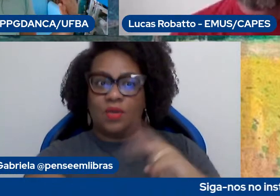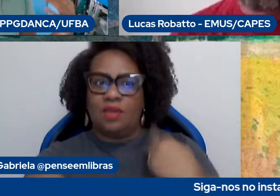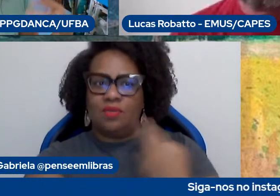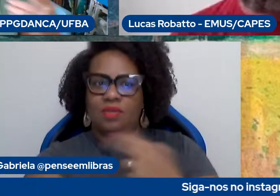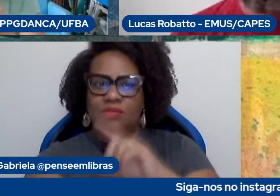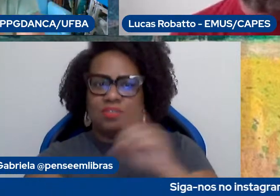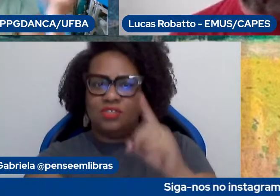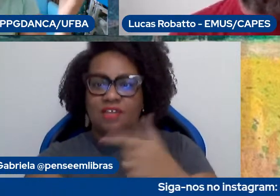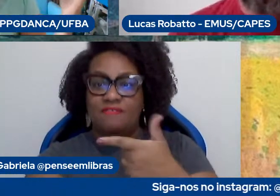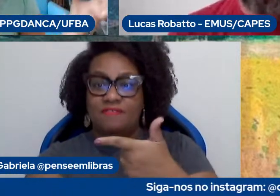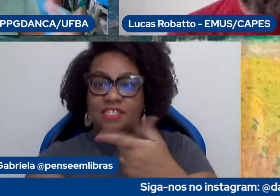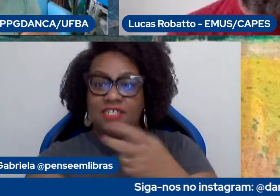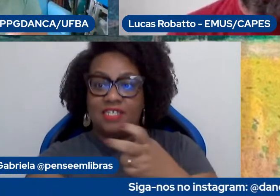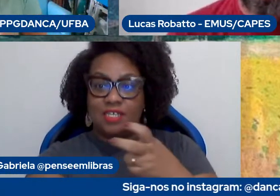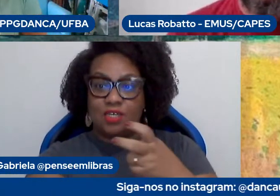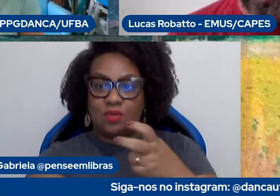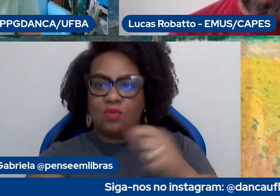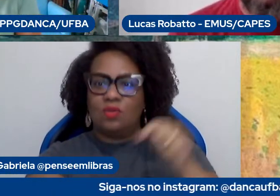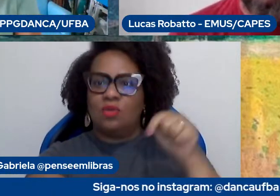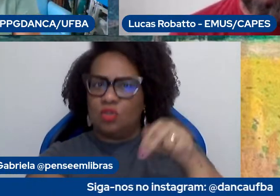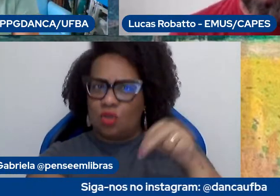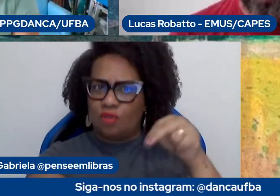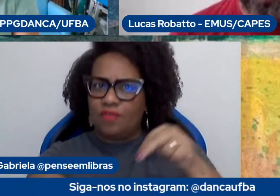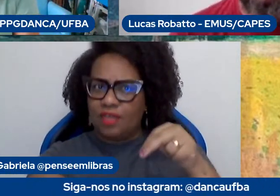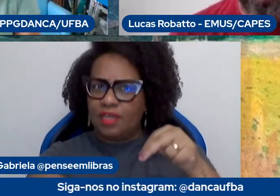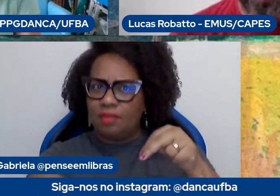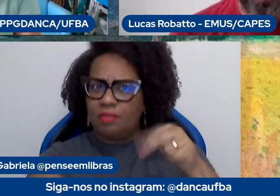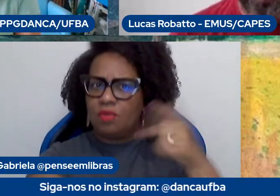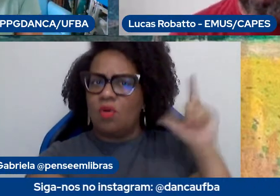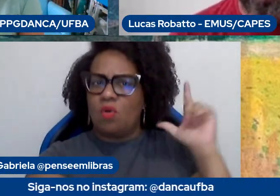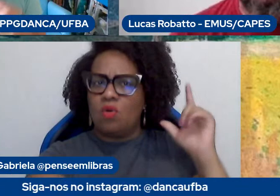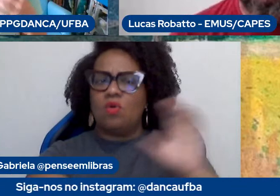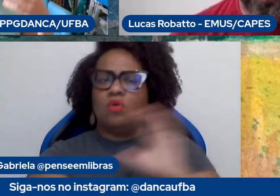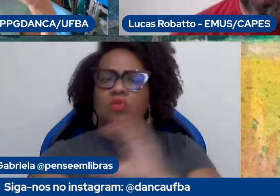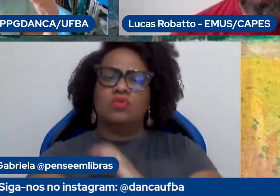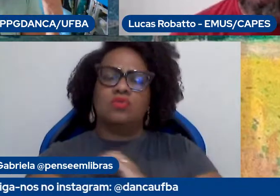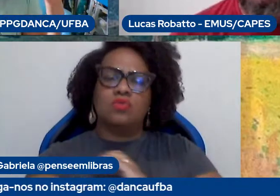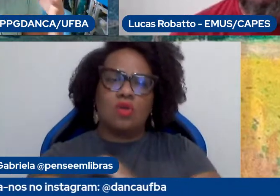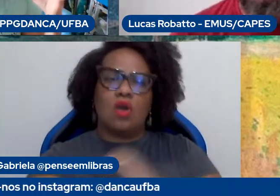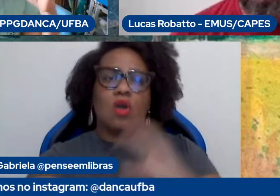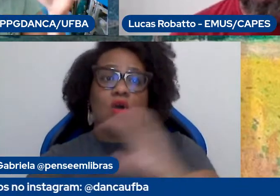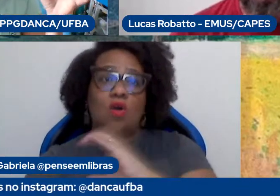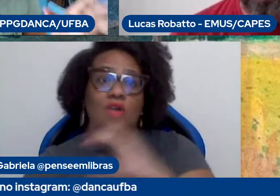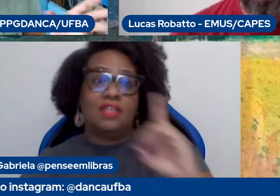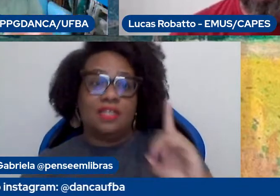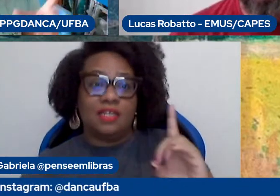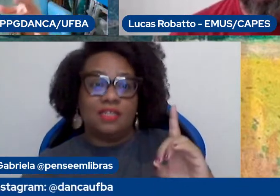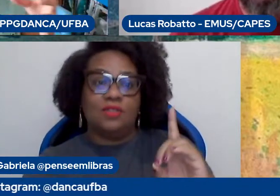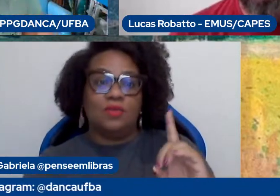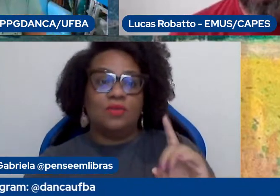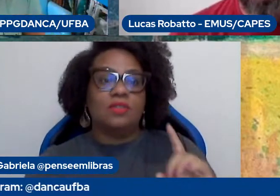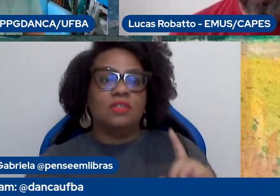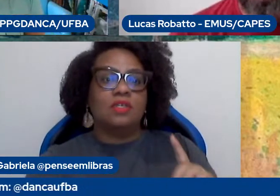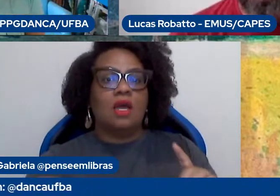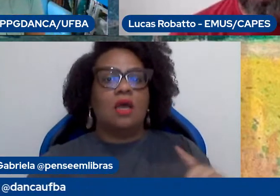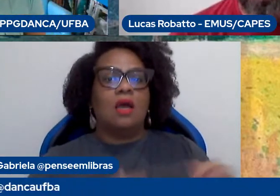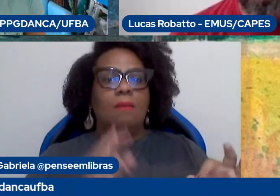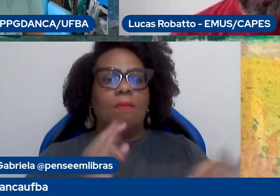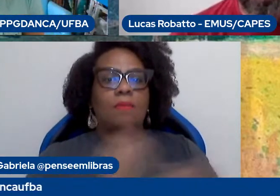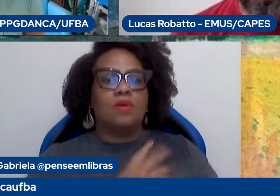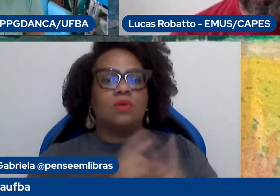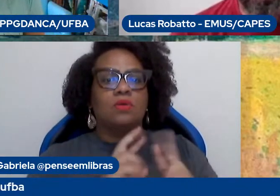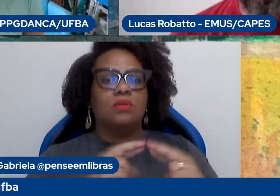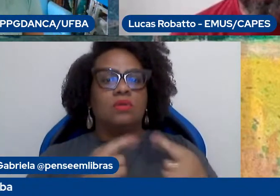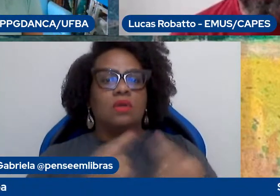25 de novembro, outros colegas e colegas coordenadores e coordenadoras, que a gente, assim que saiu, né, outras,